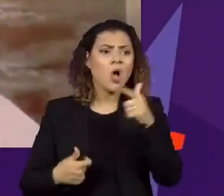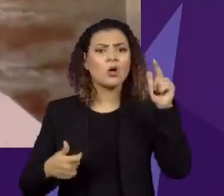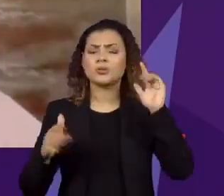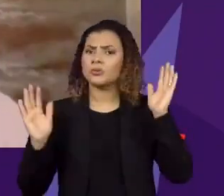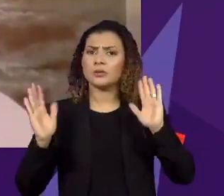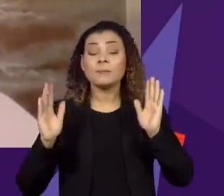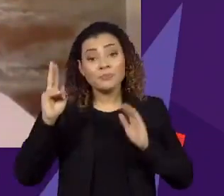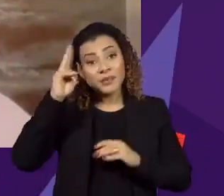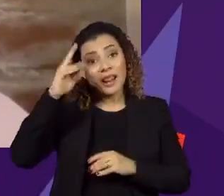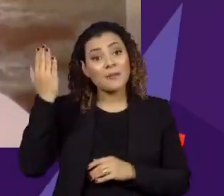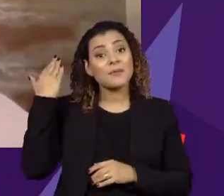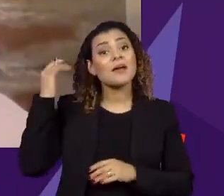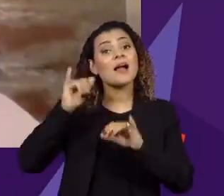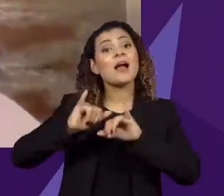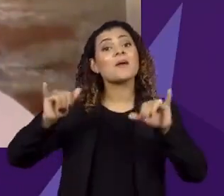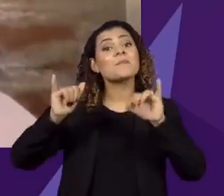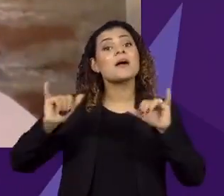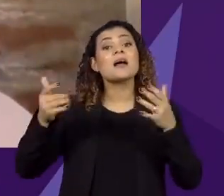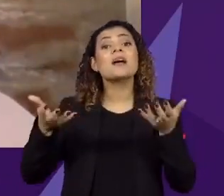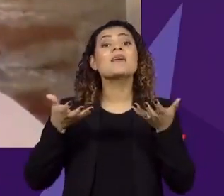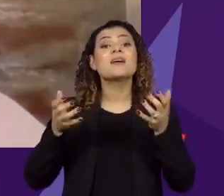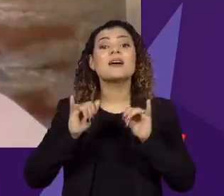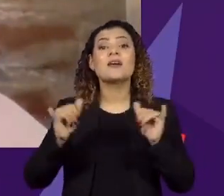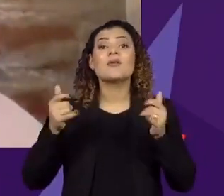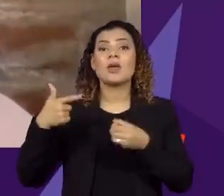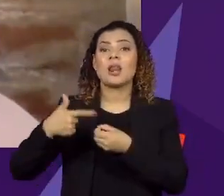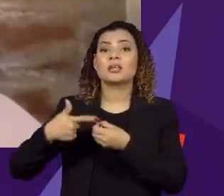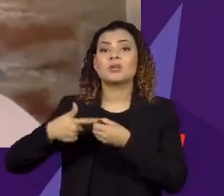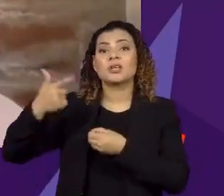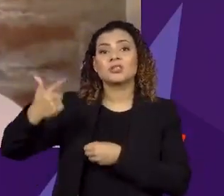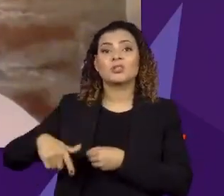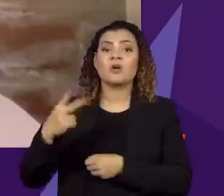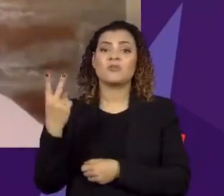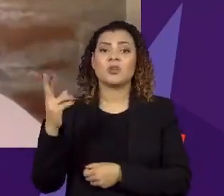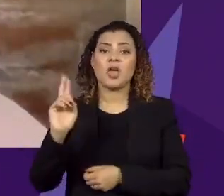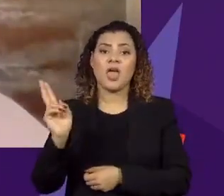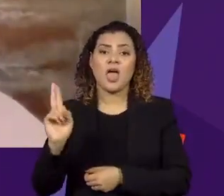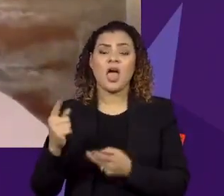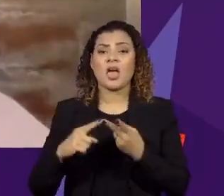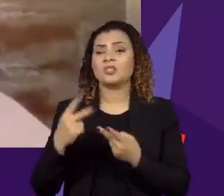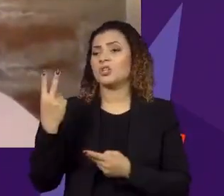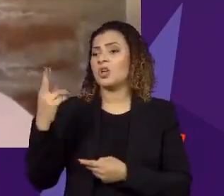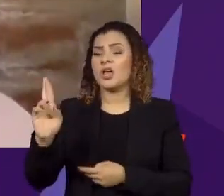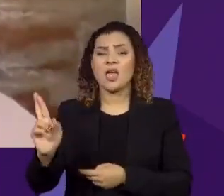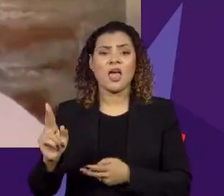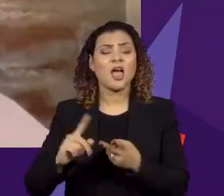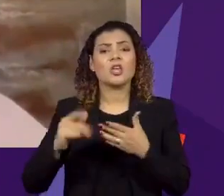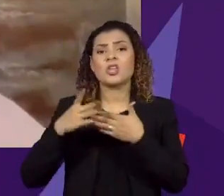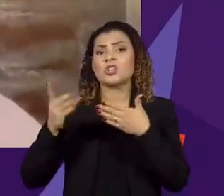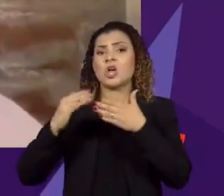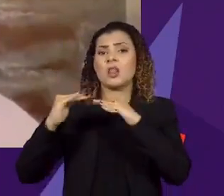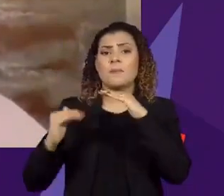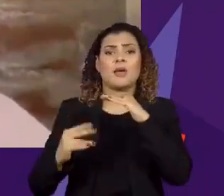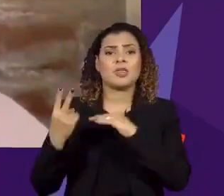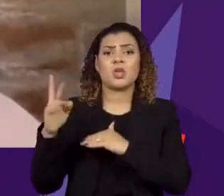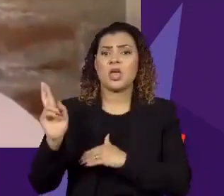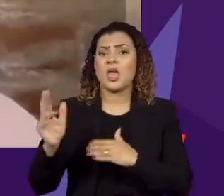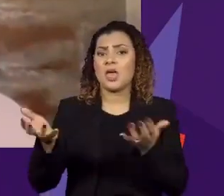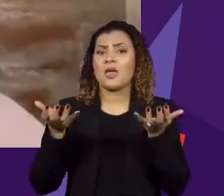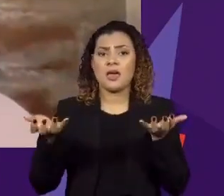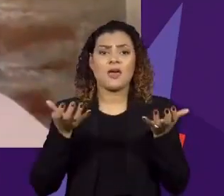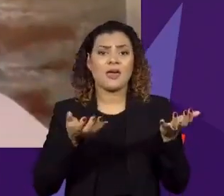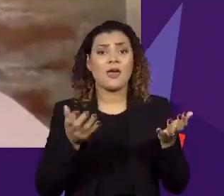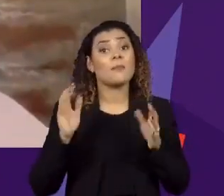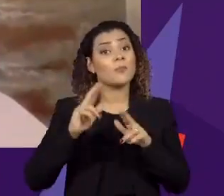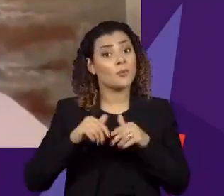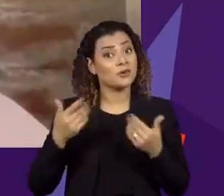Você lembra das campanhas dizendo, quero a gasolina de novo a dois reais, quero o dólar abaixo de dois reais, tudo, tudo